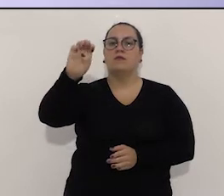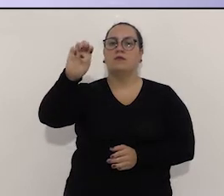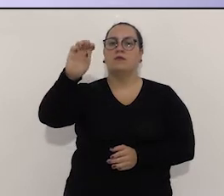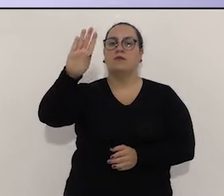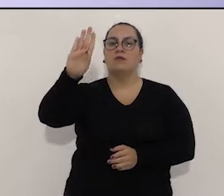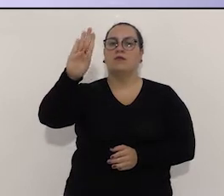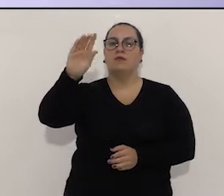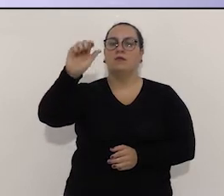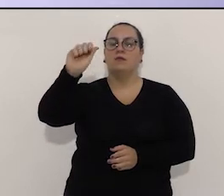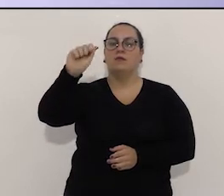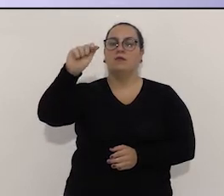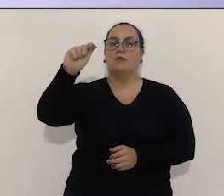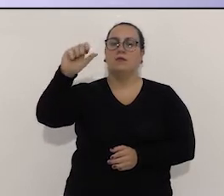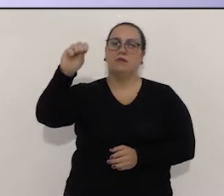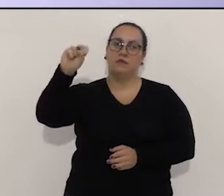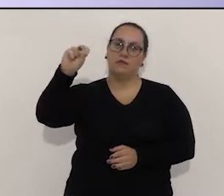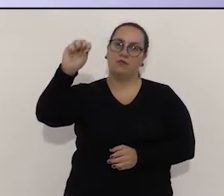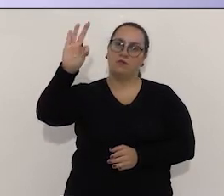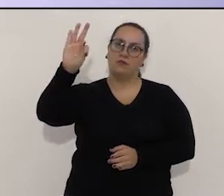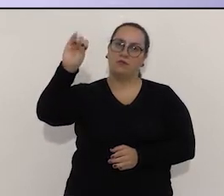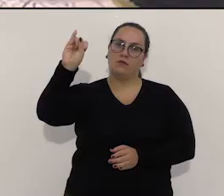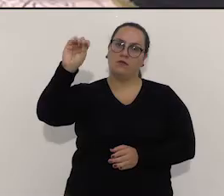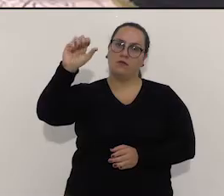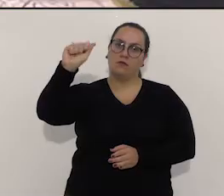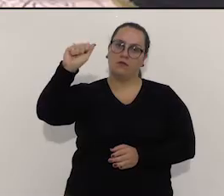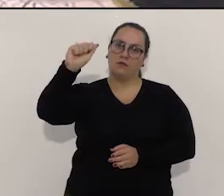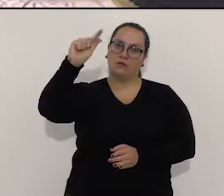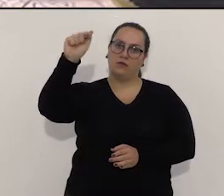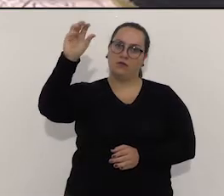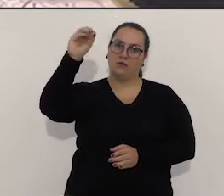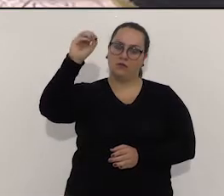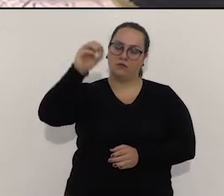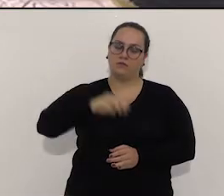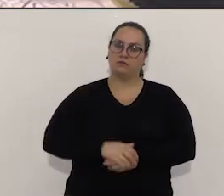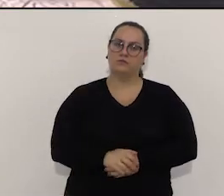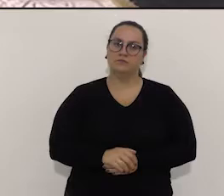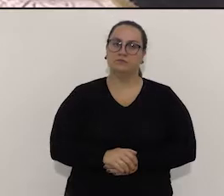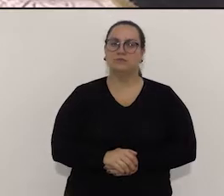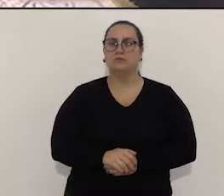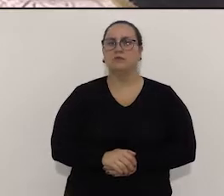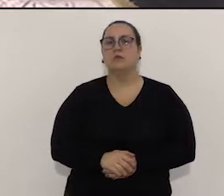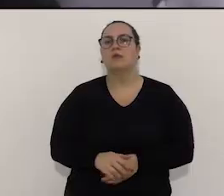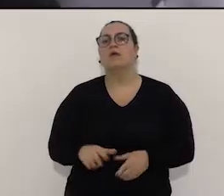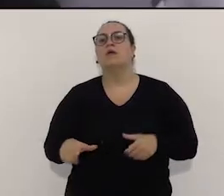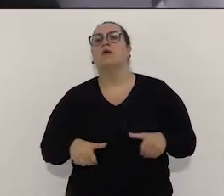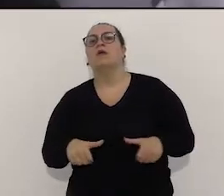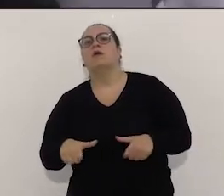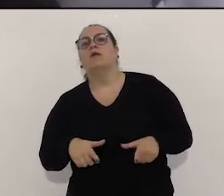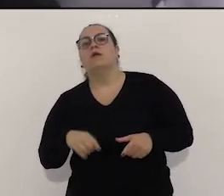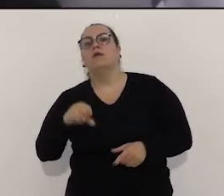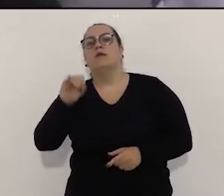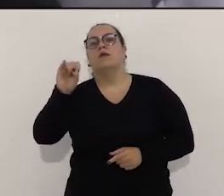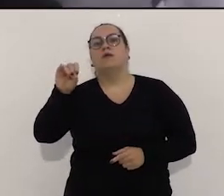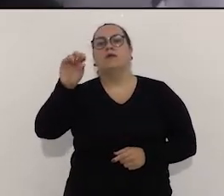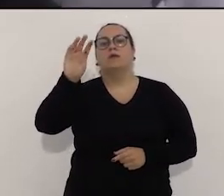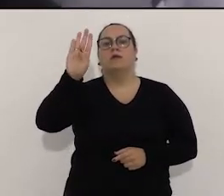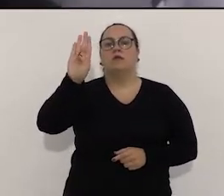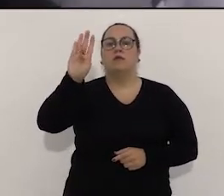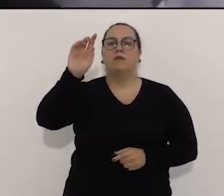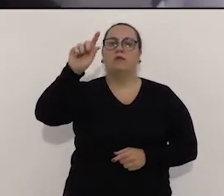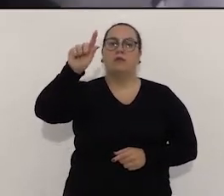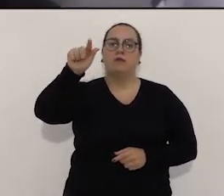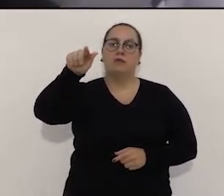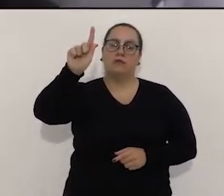do Partido dos Trabalhadores. Candidato, em relação aos empregos, segundo o IBGE, em